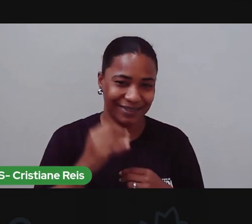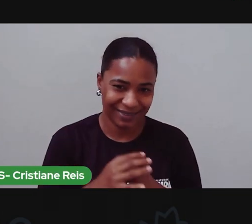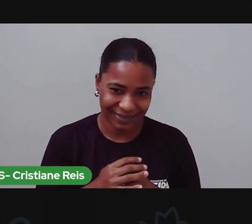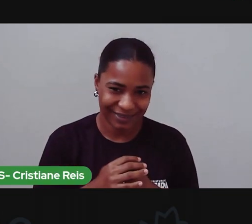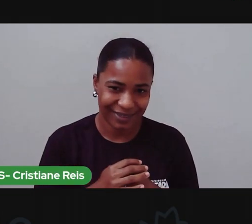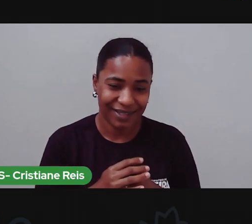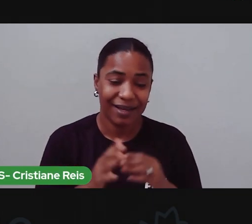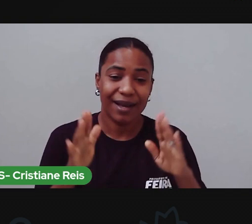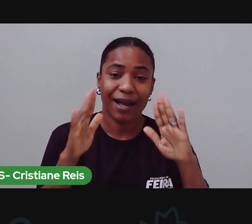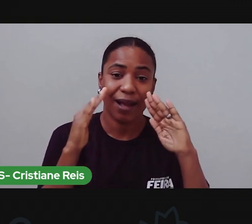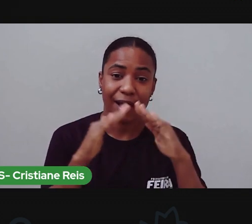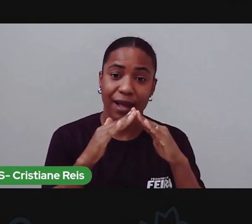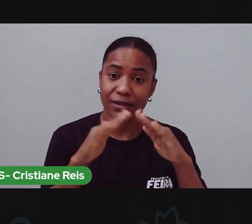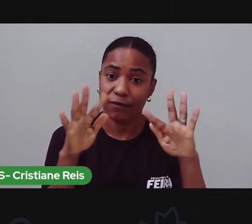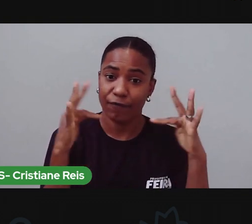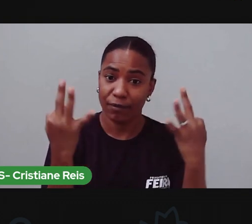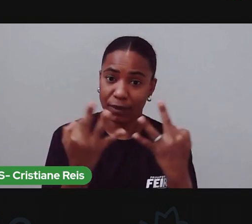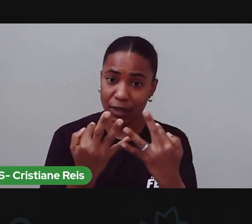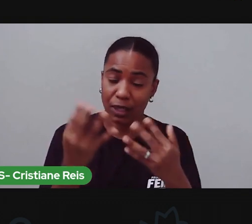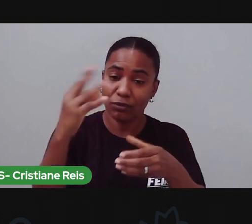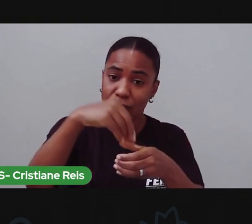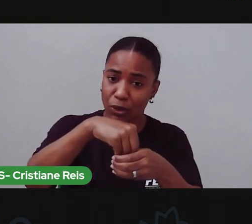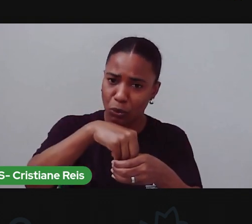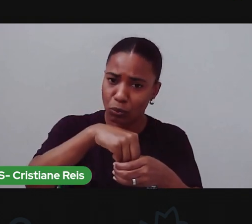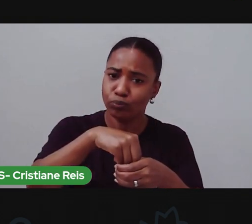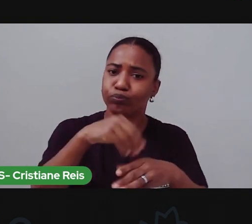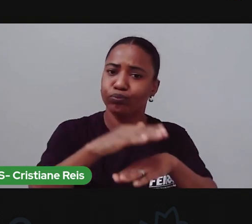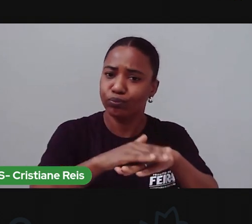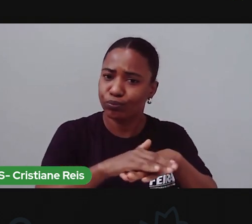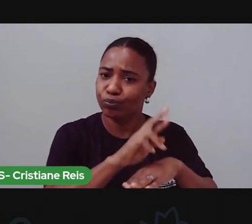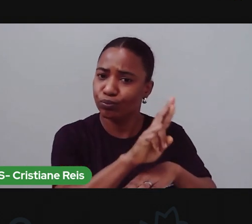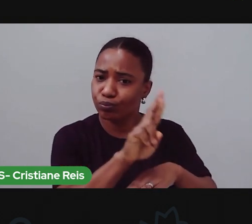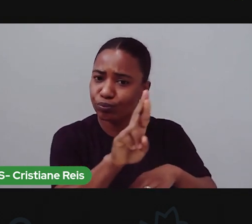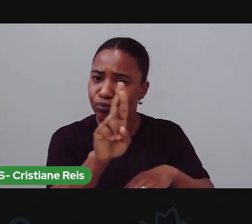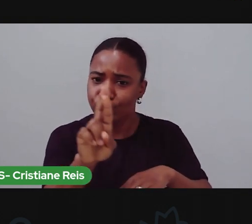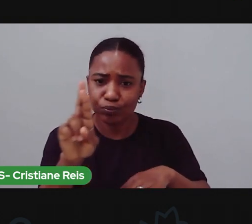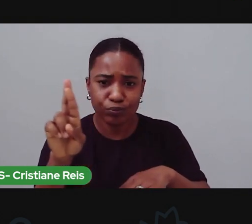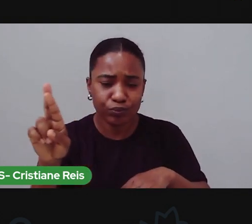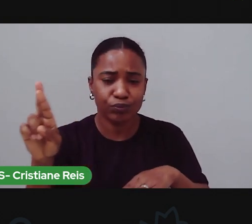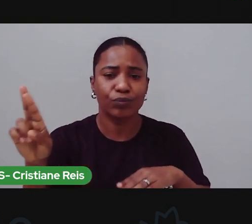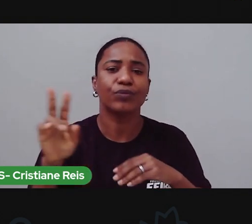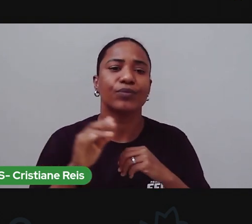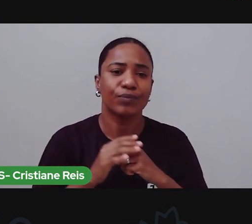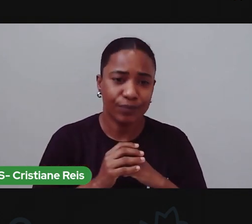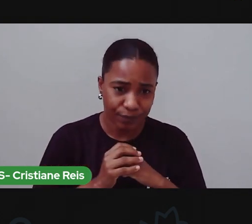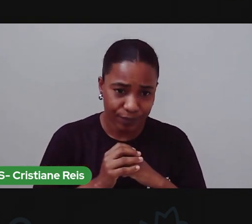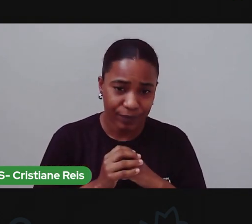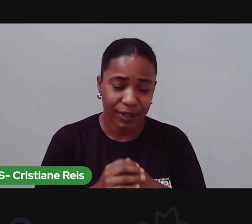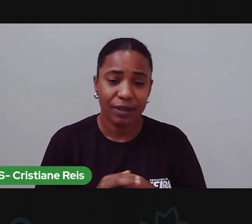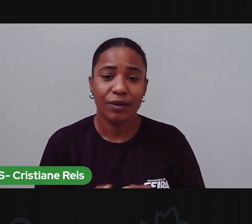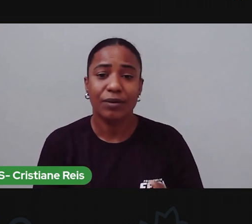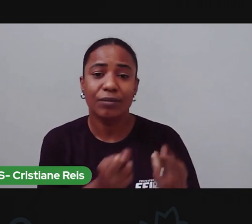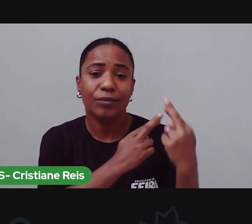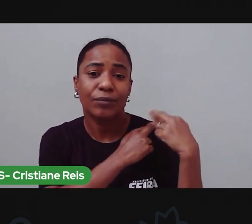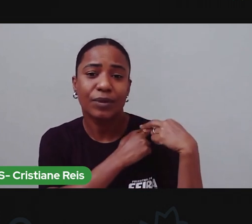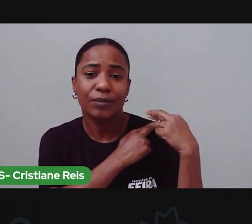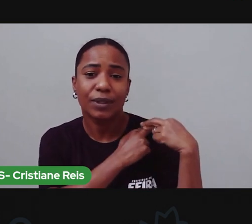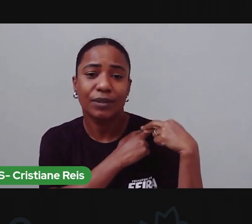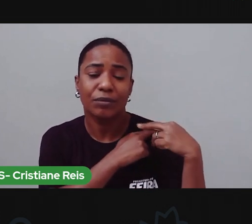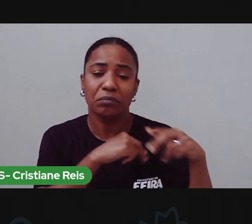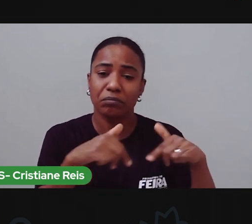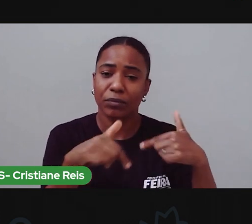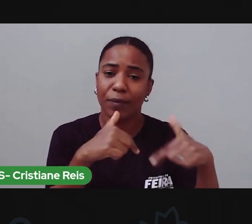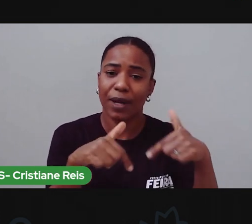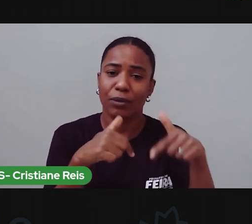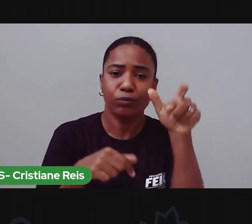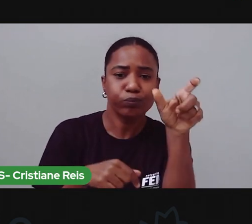A gente aprendeu que as responsabilidades são relacionadas à função, ao